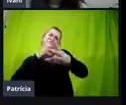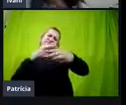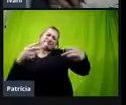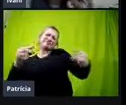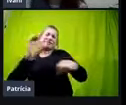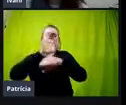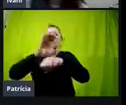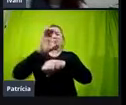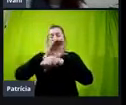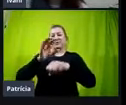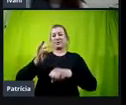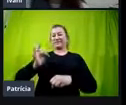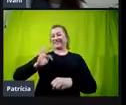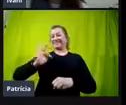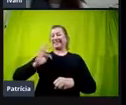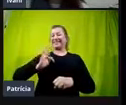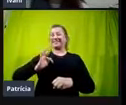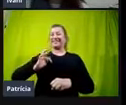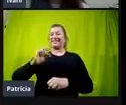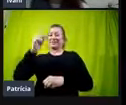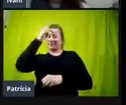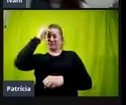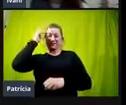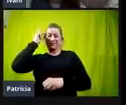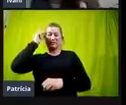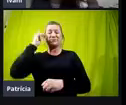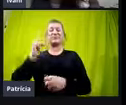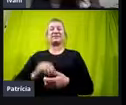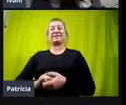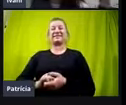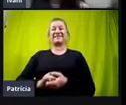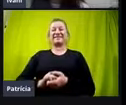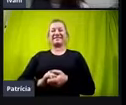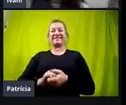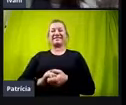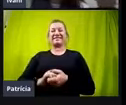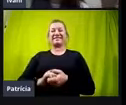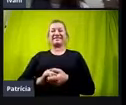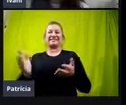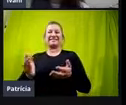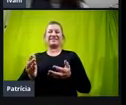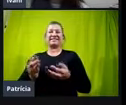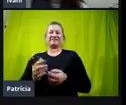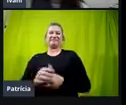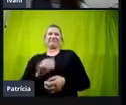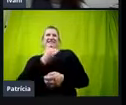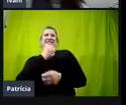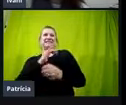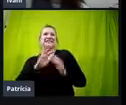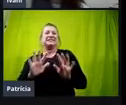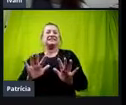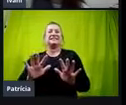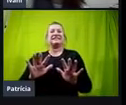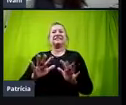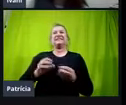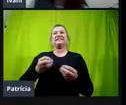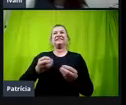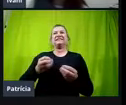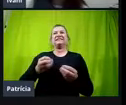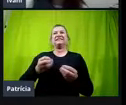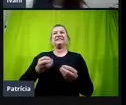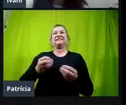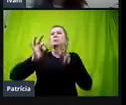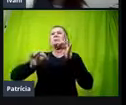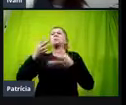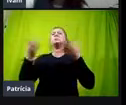técnicos as pessoas tendem a já pré-julgar, assim, que talvez não vá conseguir